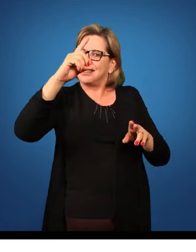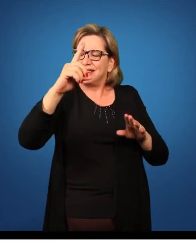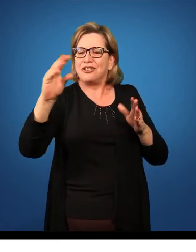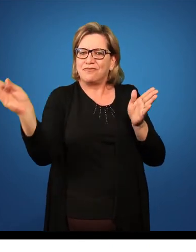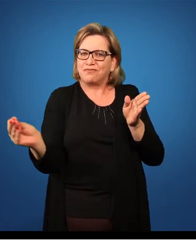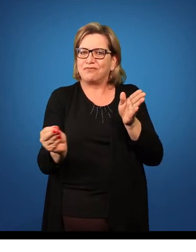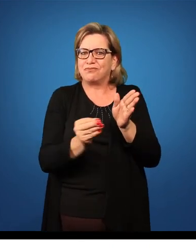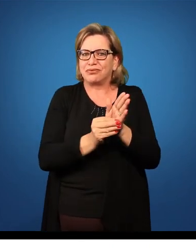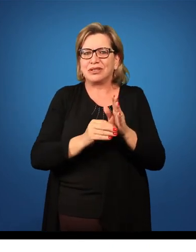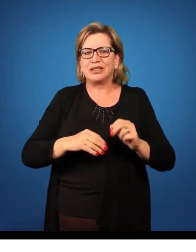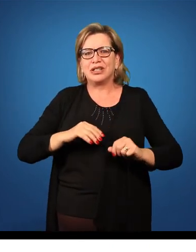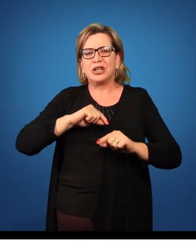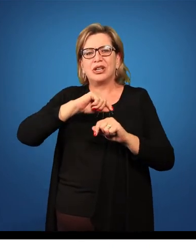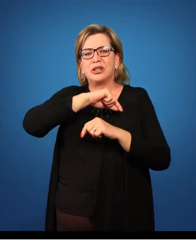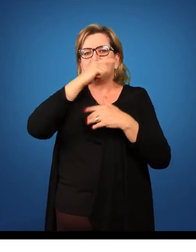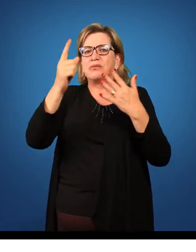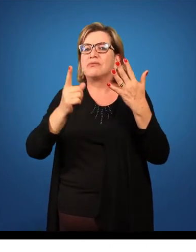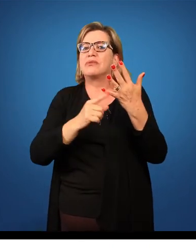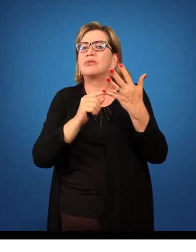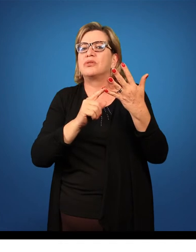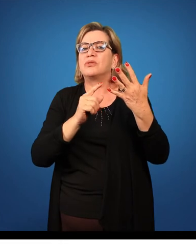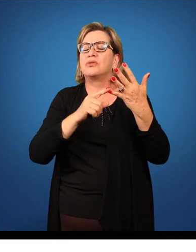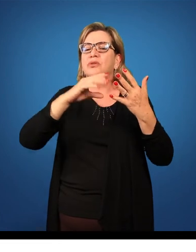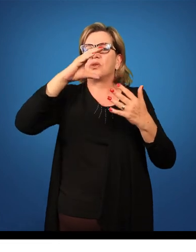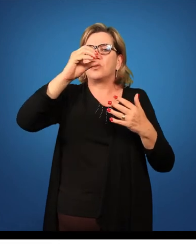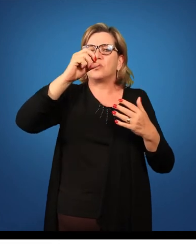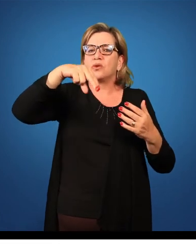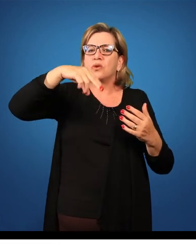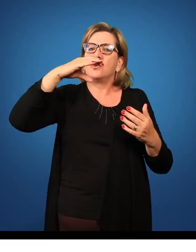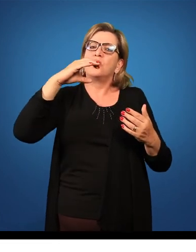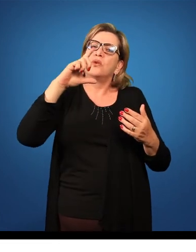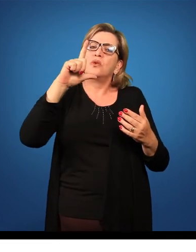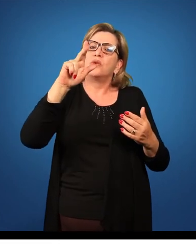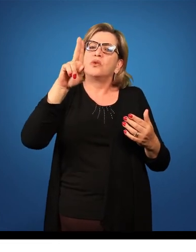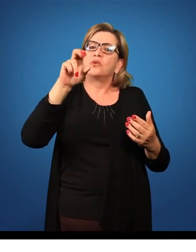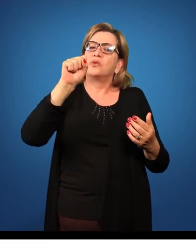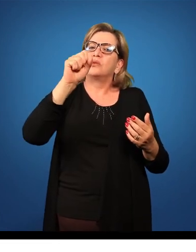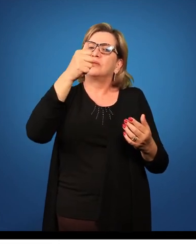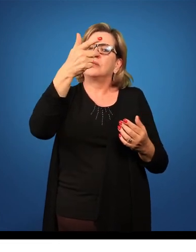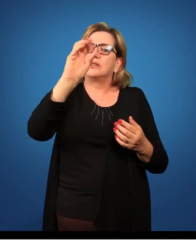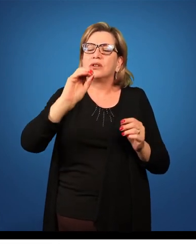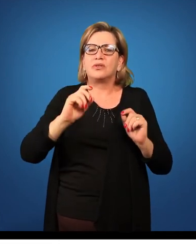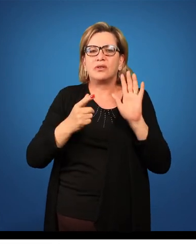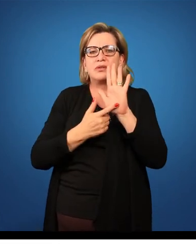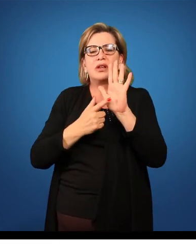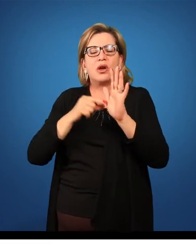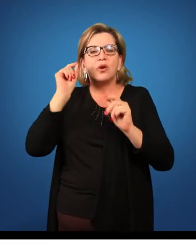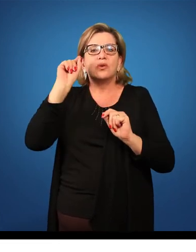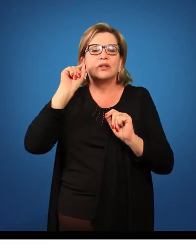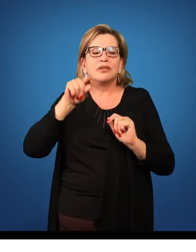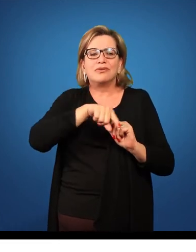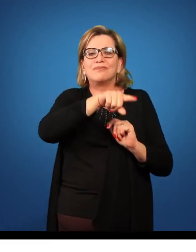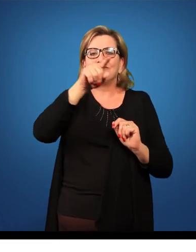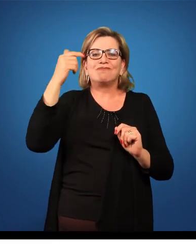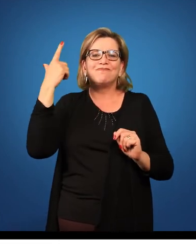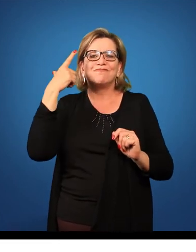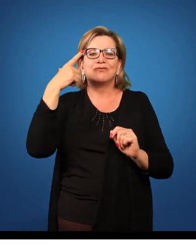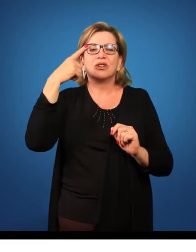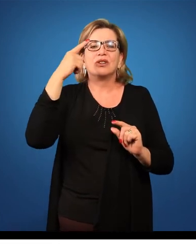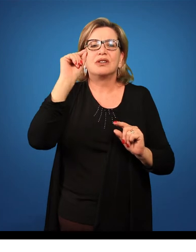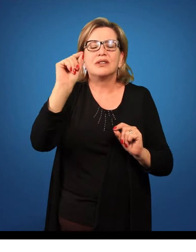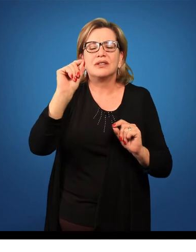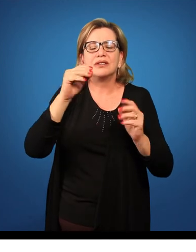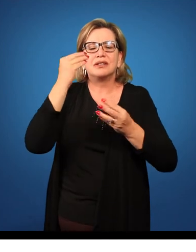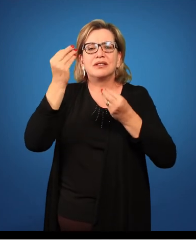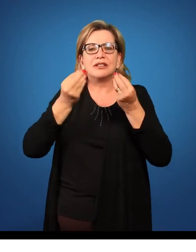E na conclusão, na conclusão, são colocar o que vocês alcançaram, quais são as conclusões